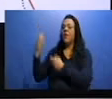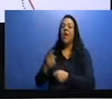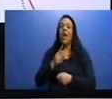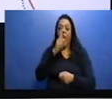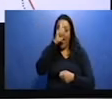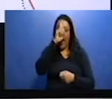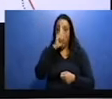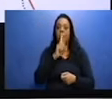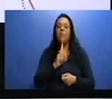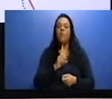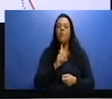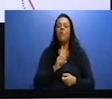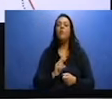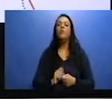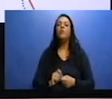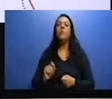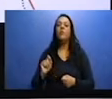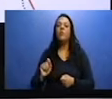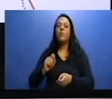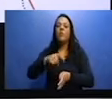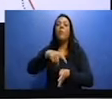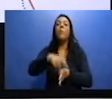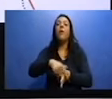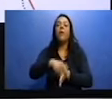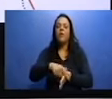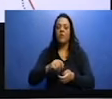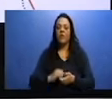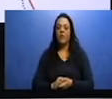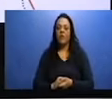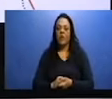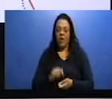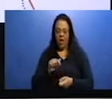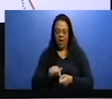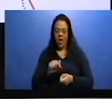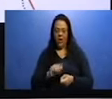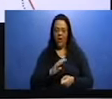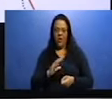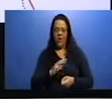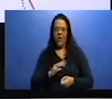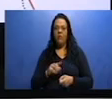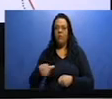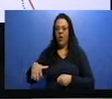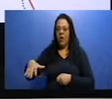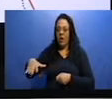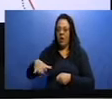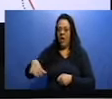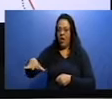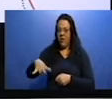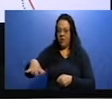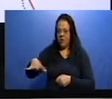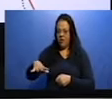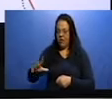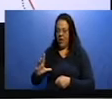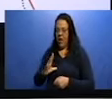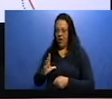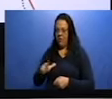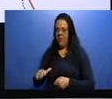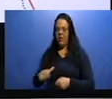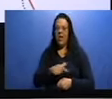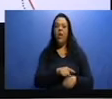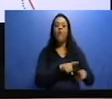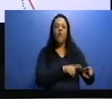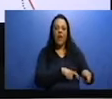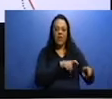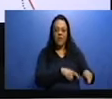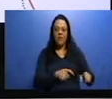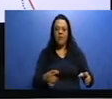é o município de Barretos. O município, ele engloba tanto a área urbana quanto a área rural. Nós temos